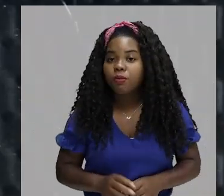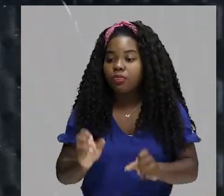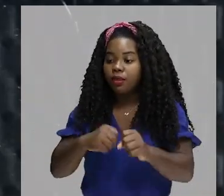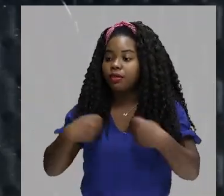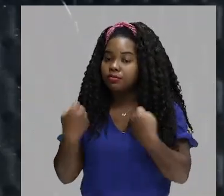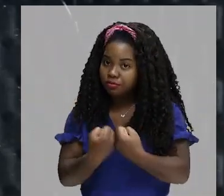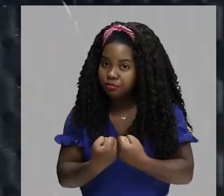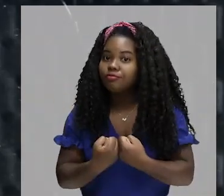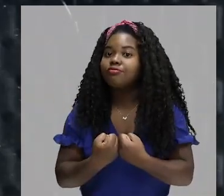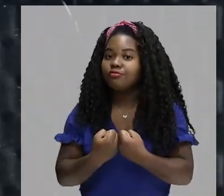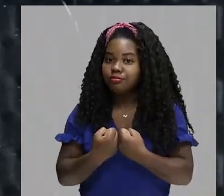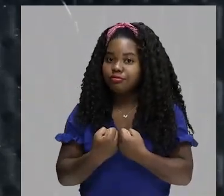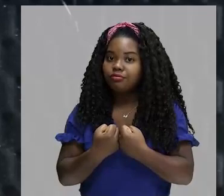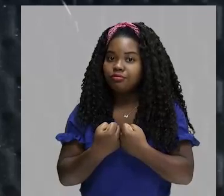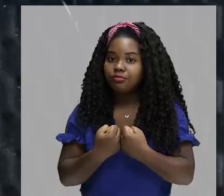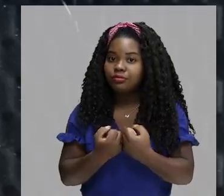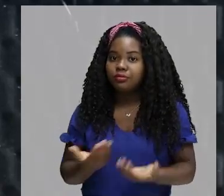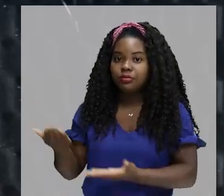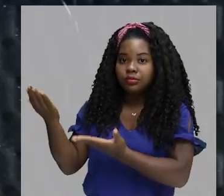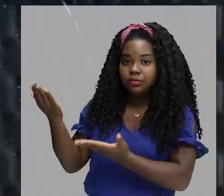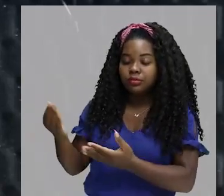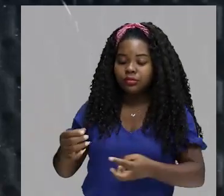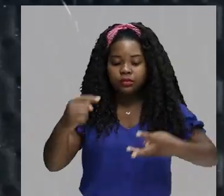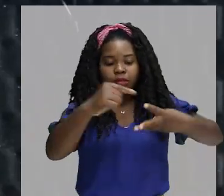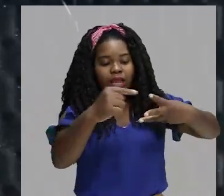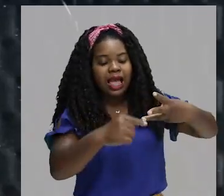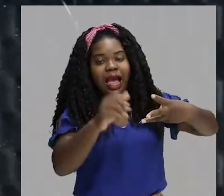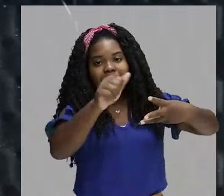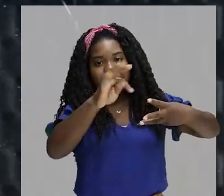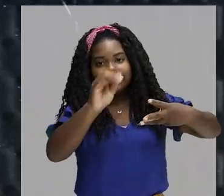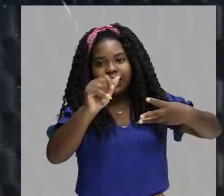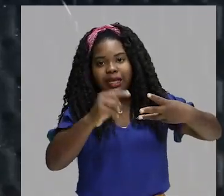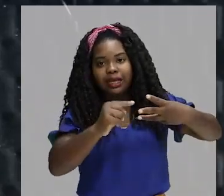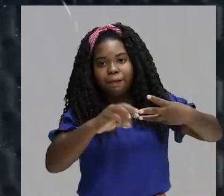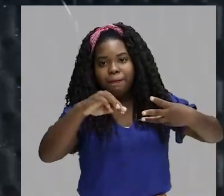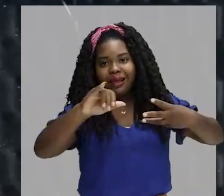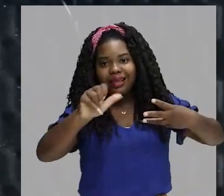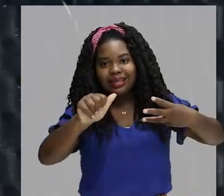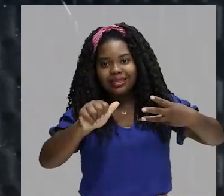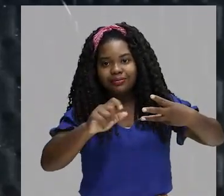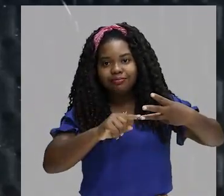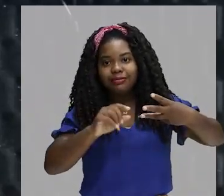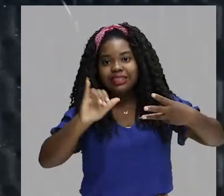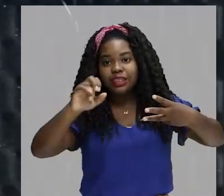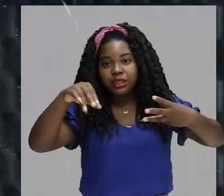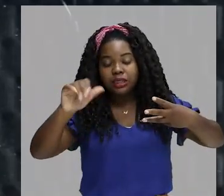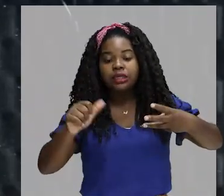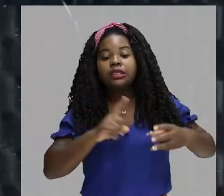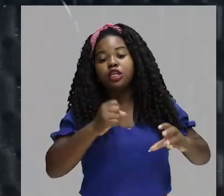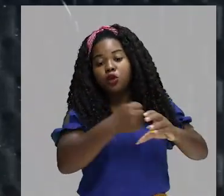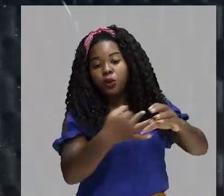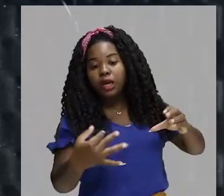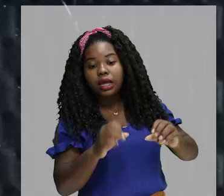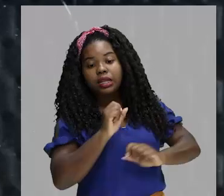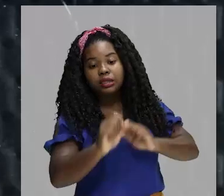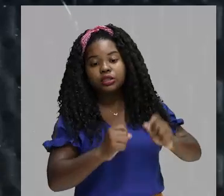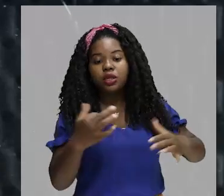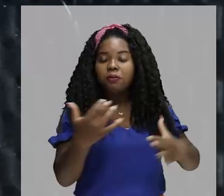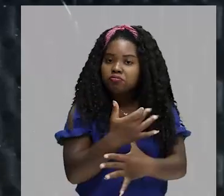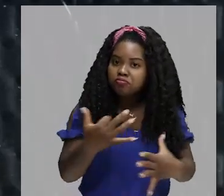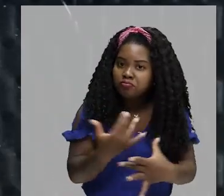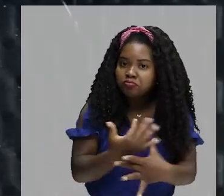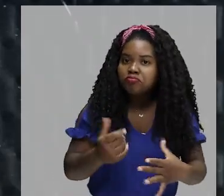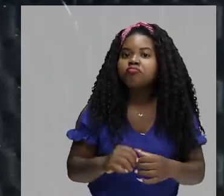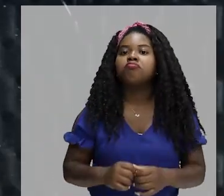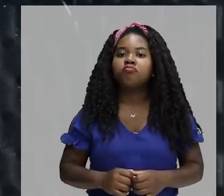nativas, na verdade, aztecas, maias e incas, elas têm um caráter civilizatório. E a estrutura